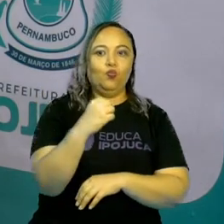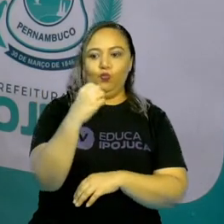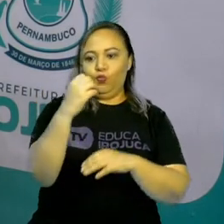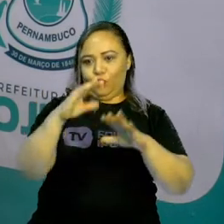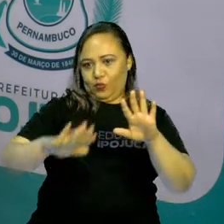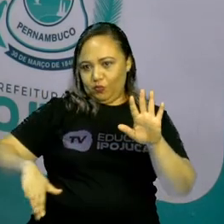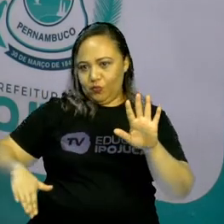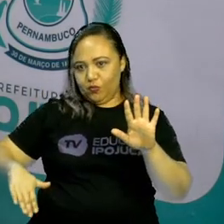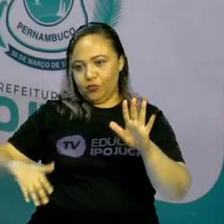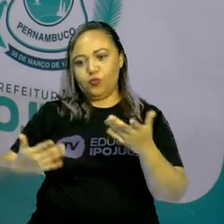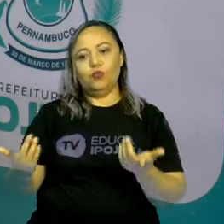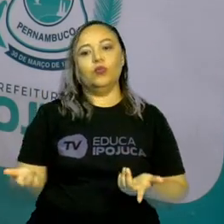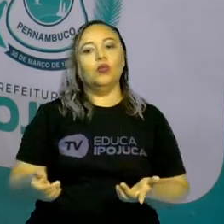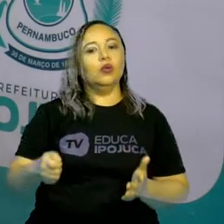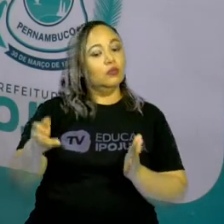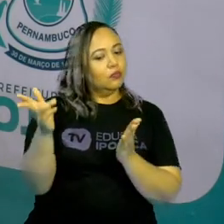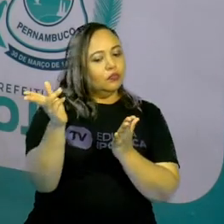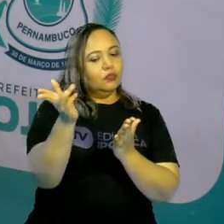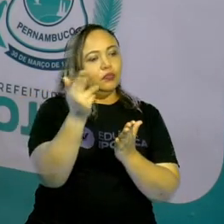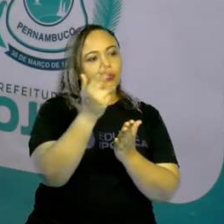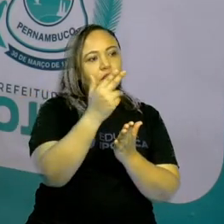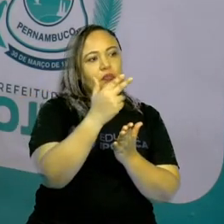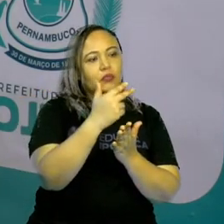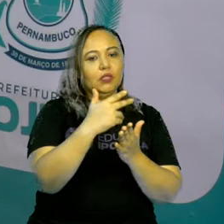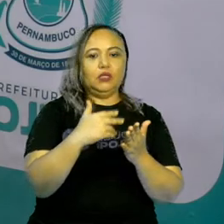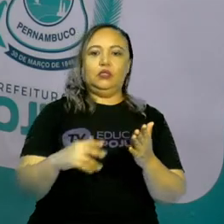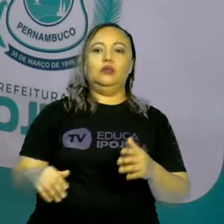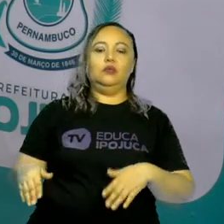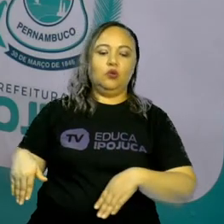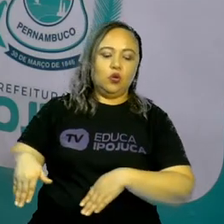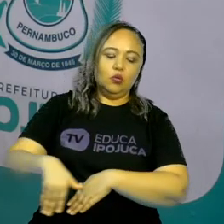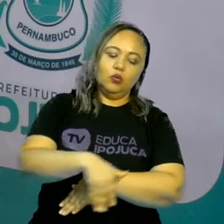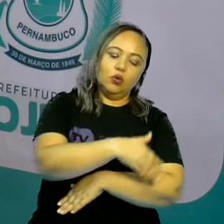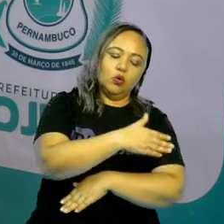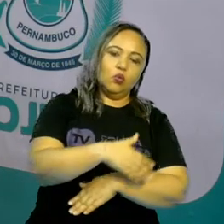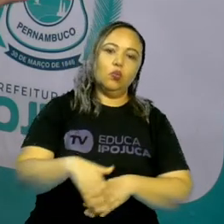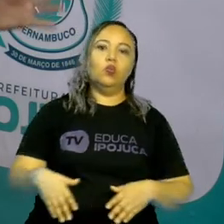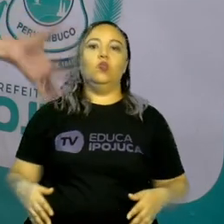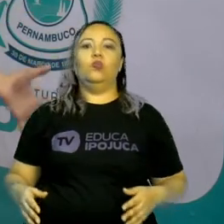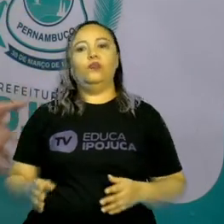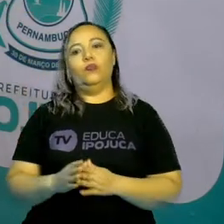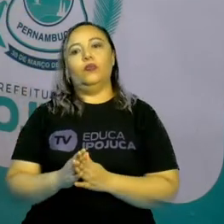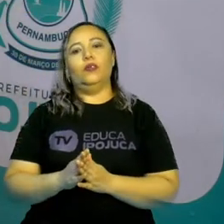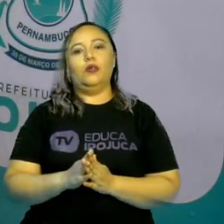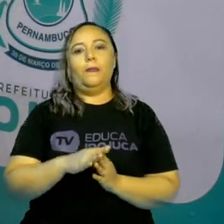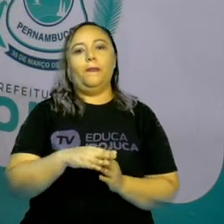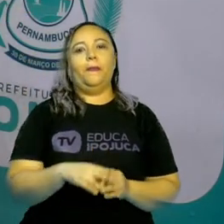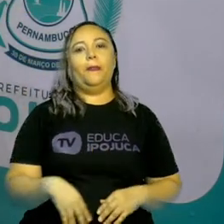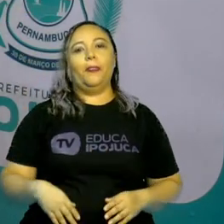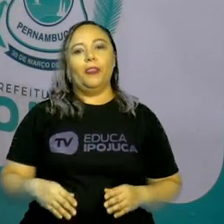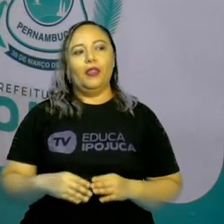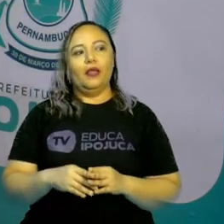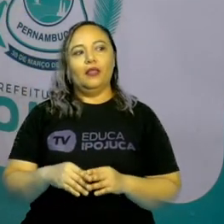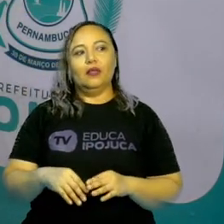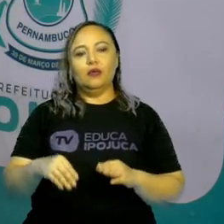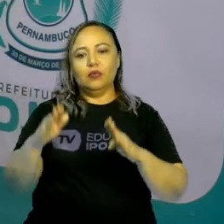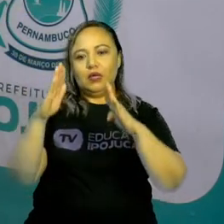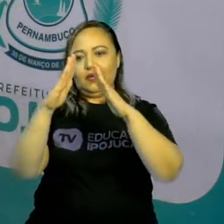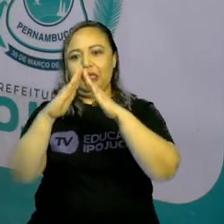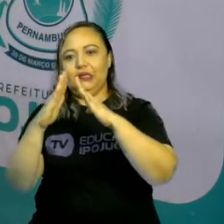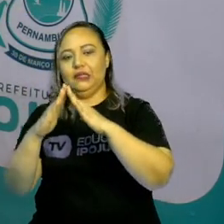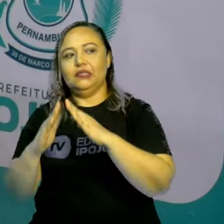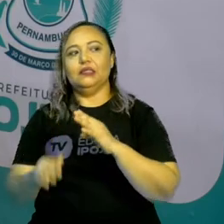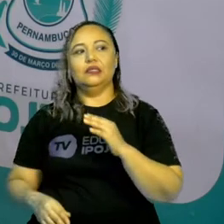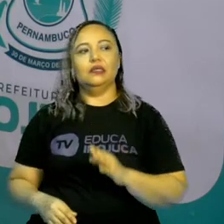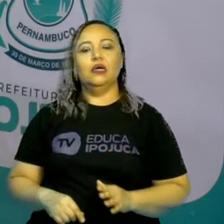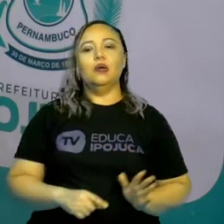a sua rua, a sua comunidade, sua frente, a sua casa. Faz esse desenho,